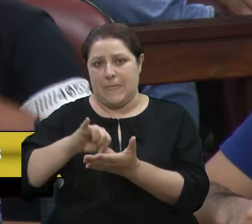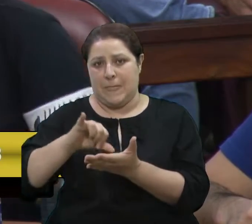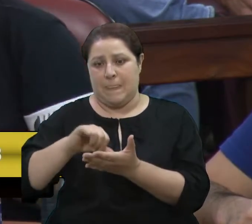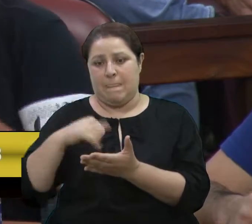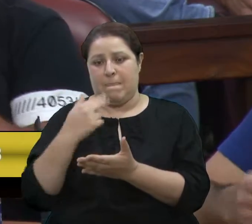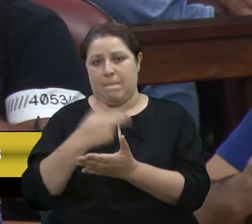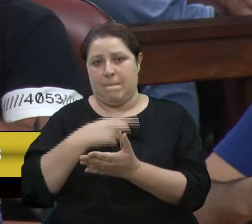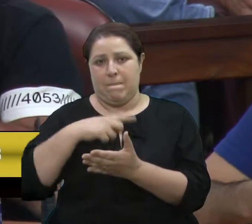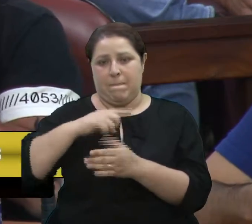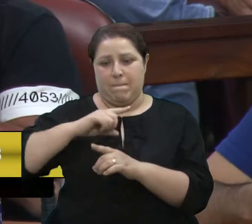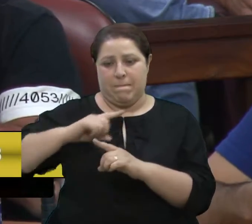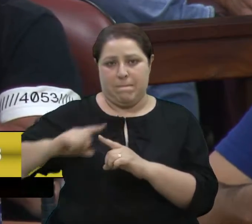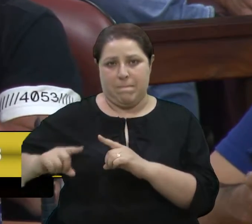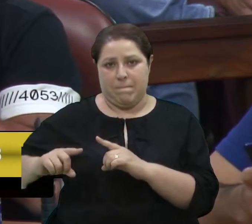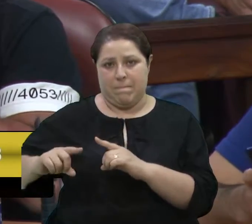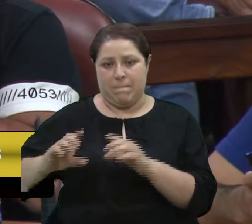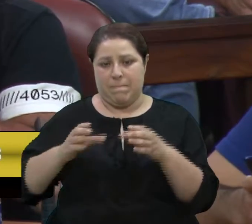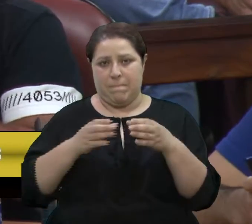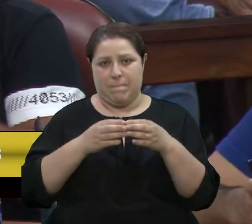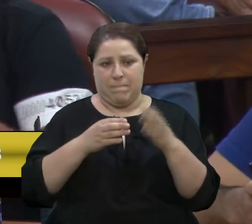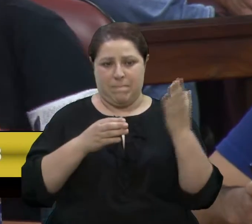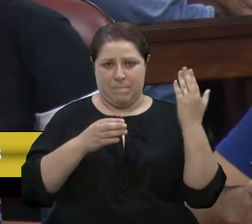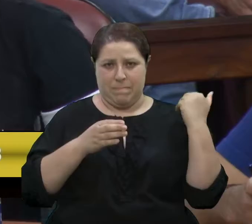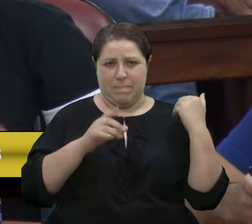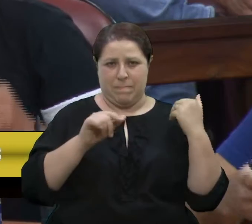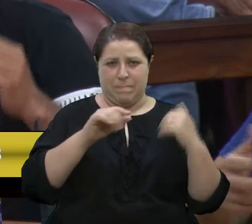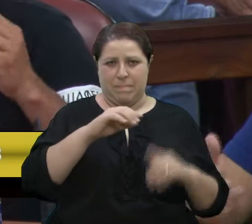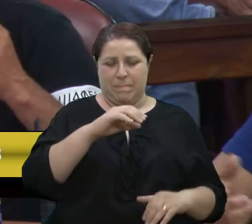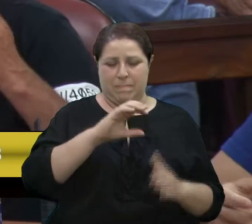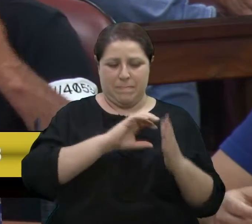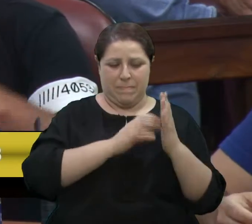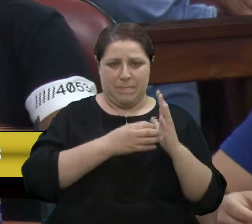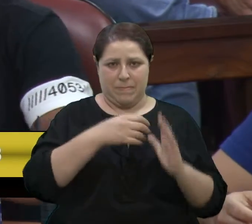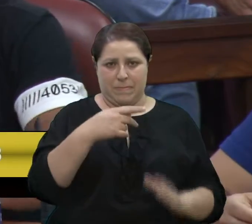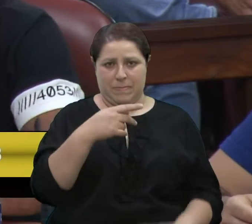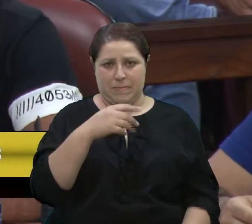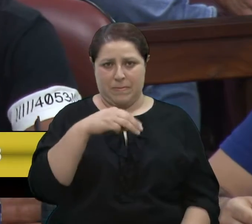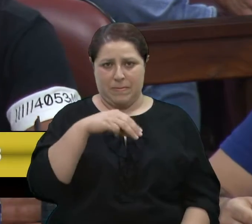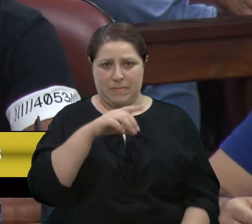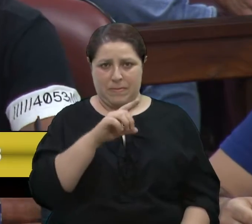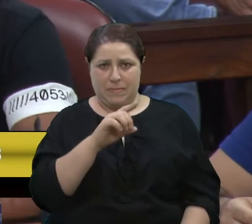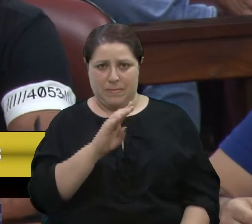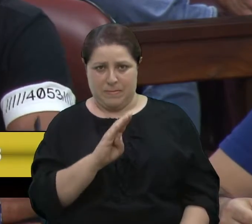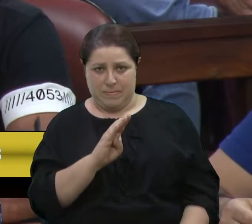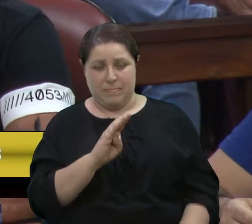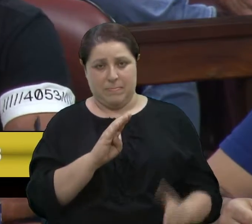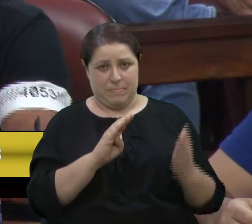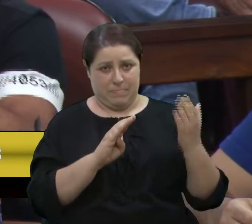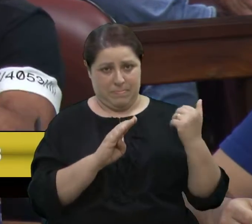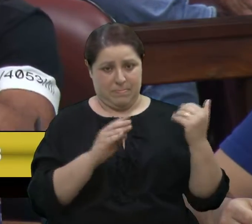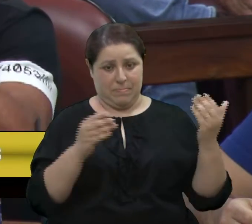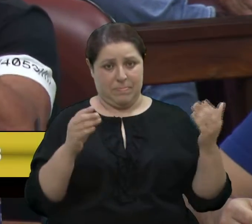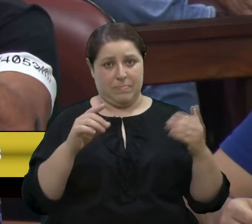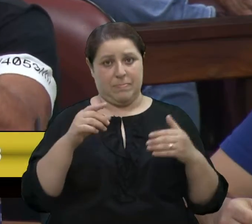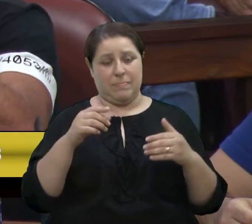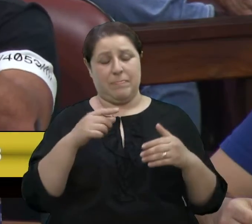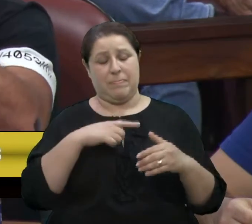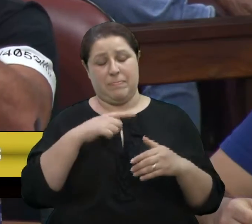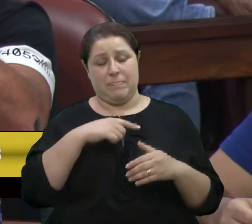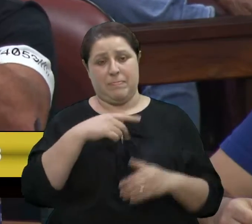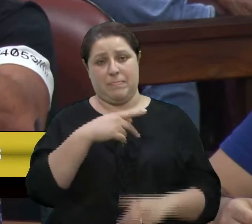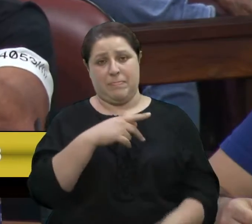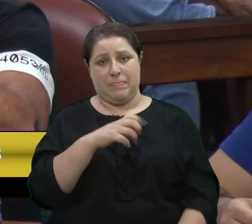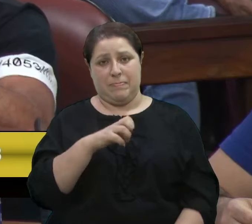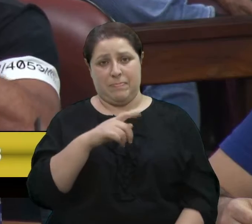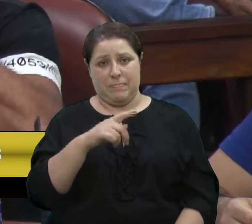fomos barrados pelo PMDB na época. E daí o Pepe Vargas, sensível a essas causas das